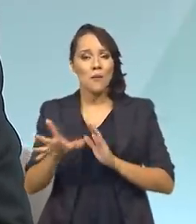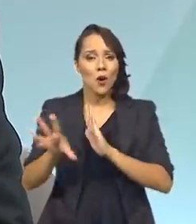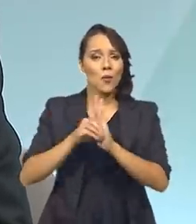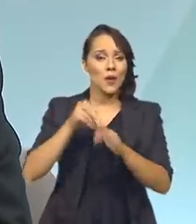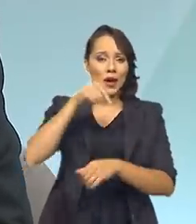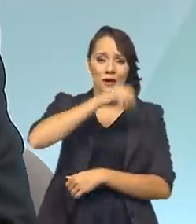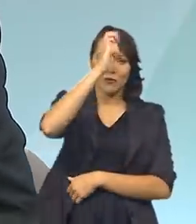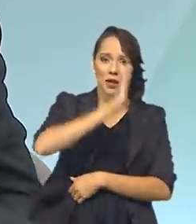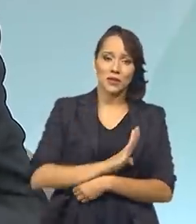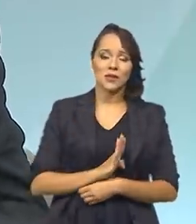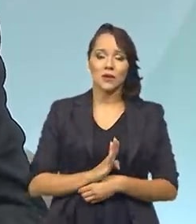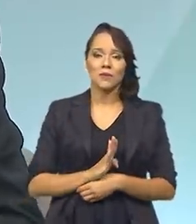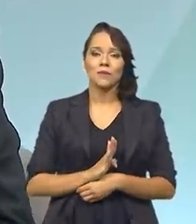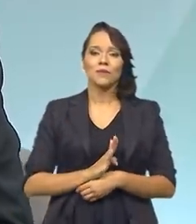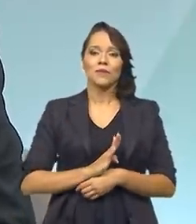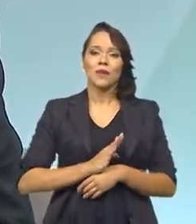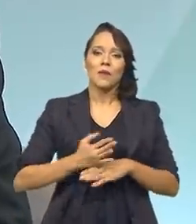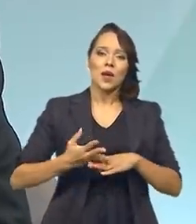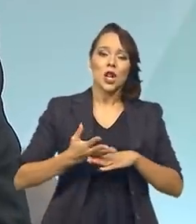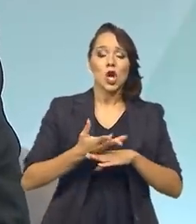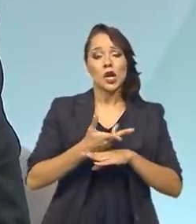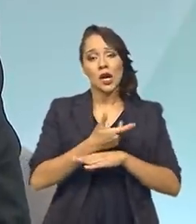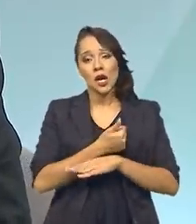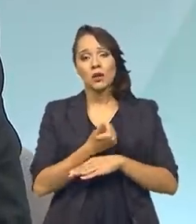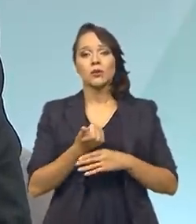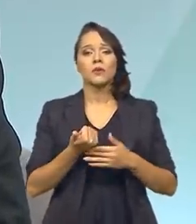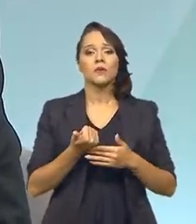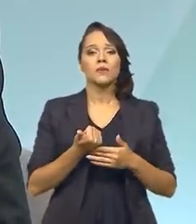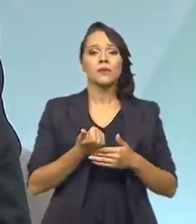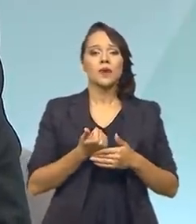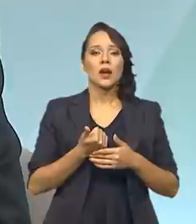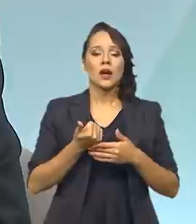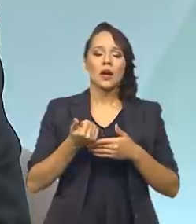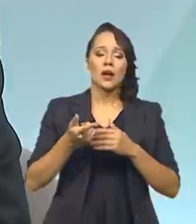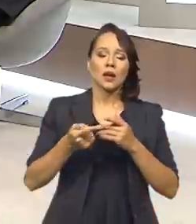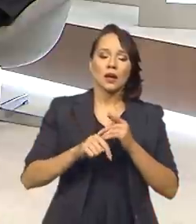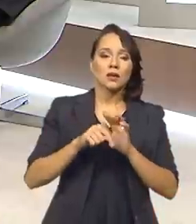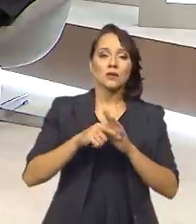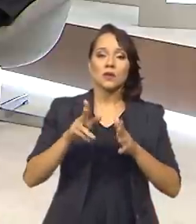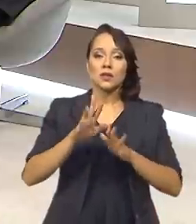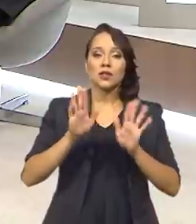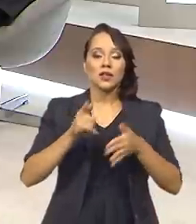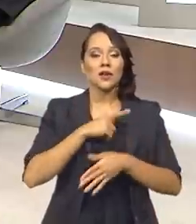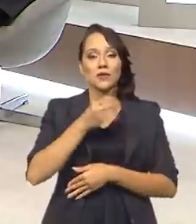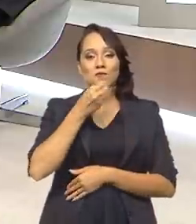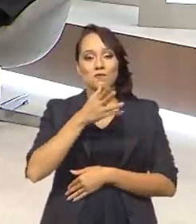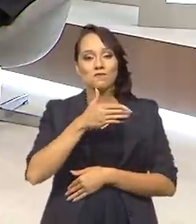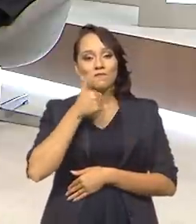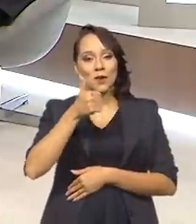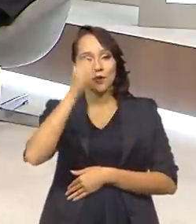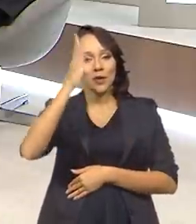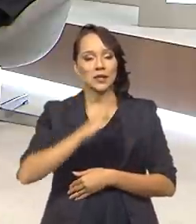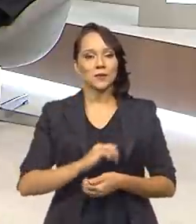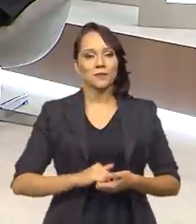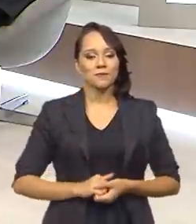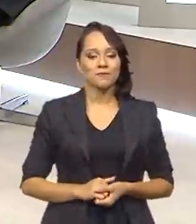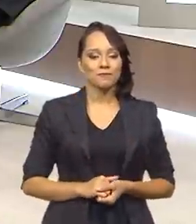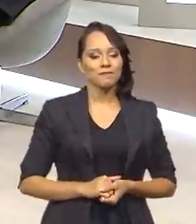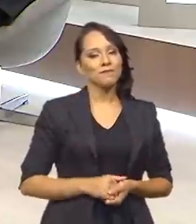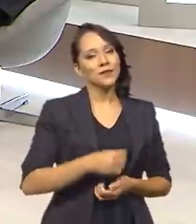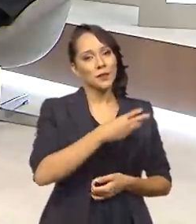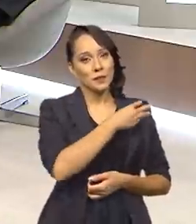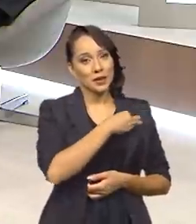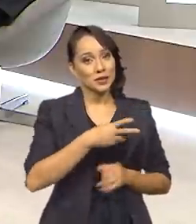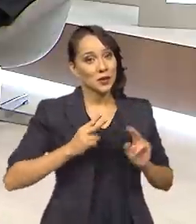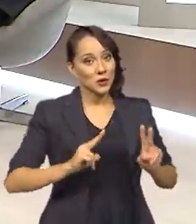replicar no nosso país, acostumizando, evidentemente, tropicalizando receitas exitosas que podem ajudar o desenvolvimento do nosso país. Ministro, o